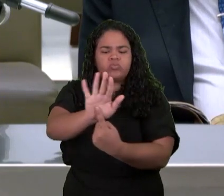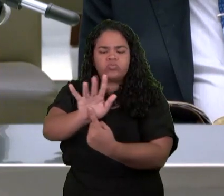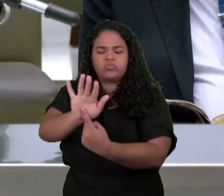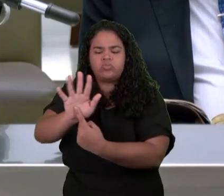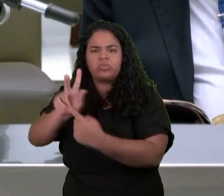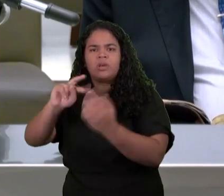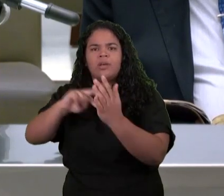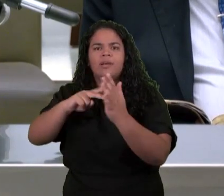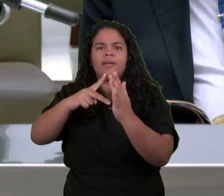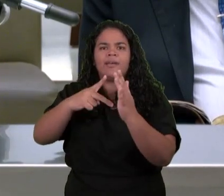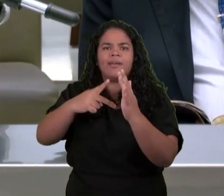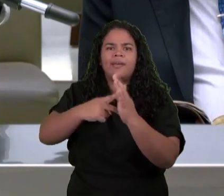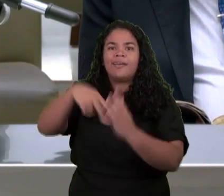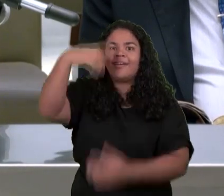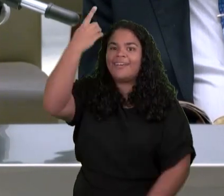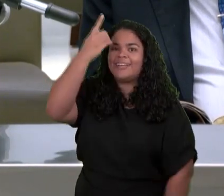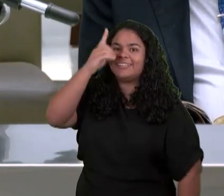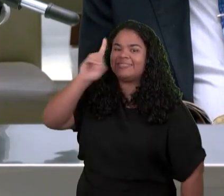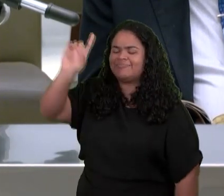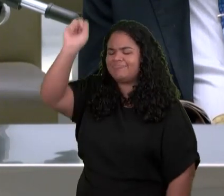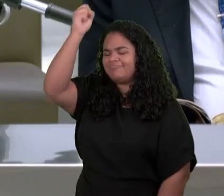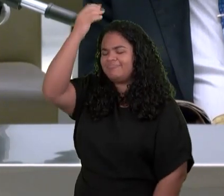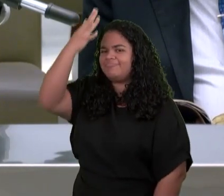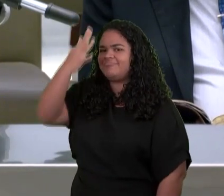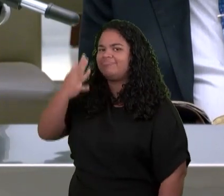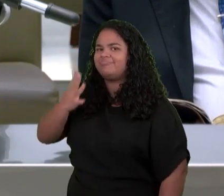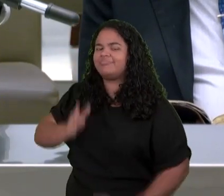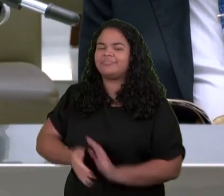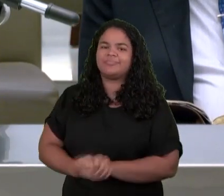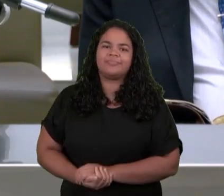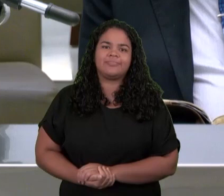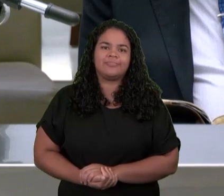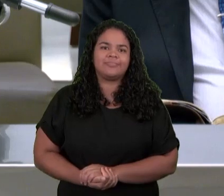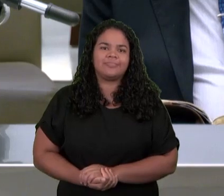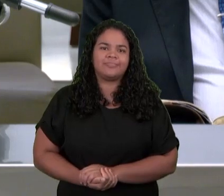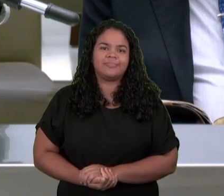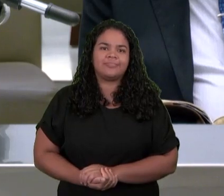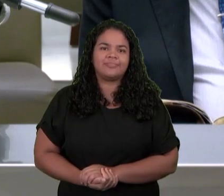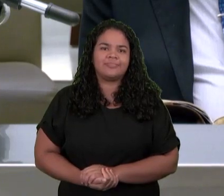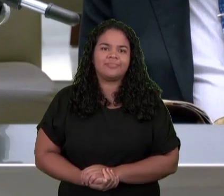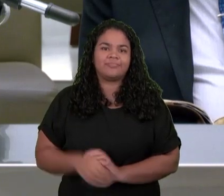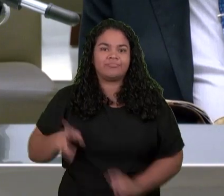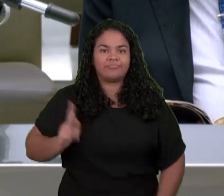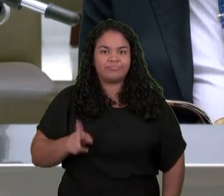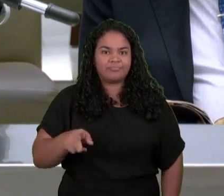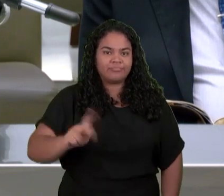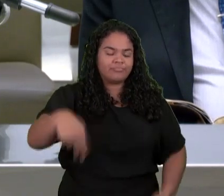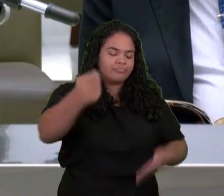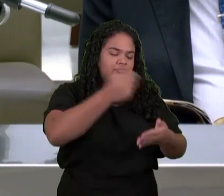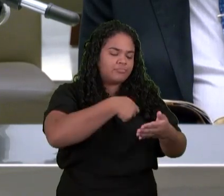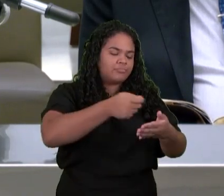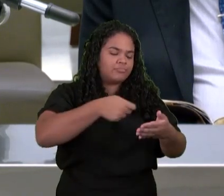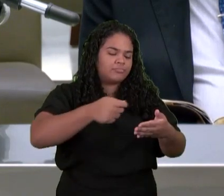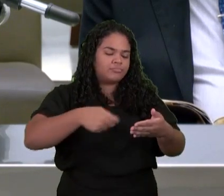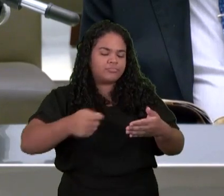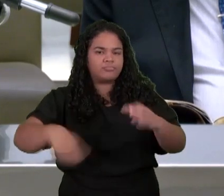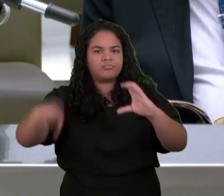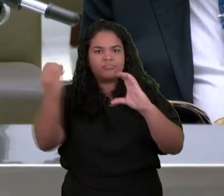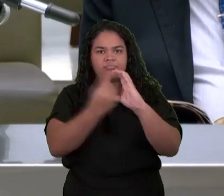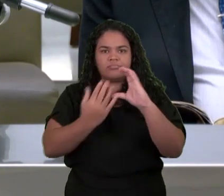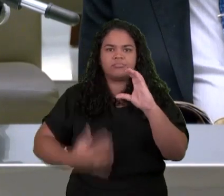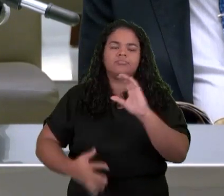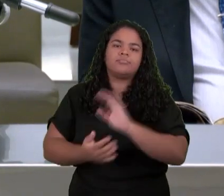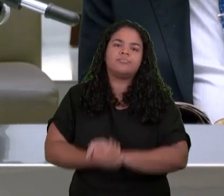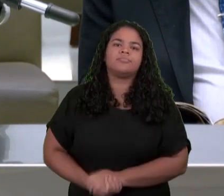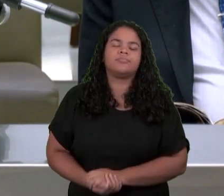Espíritos De Deus Ele continua Dizendo E havia Diante do trono Um Como mar De vidro